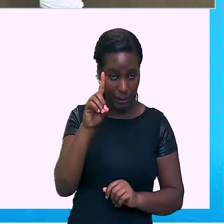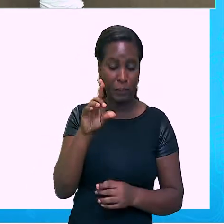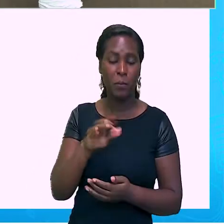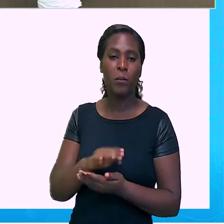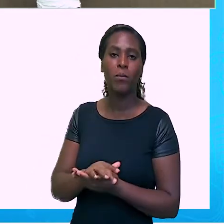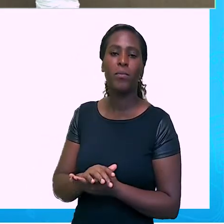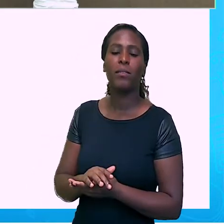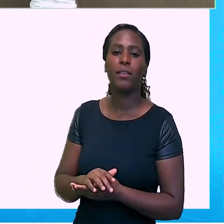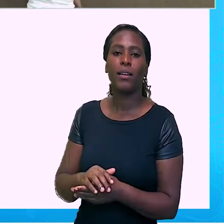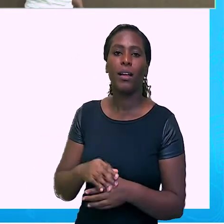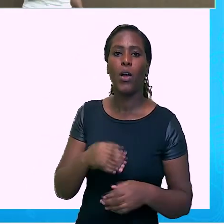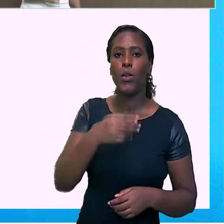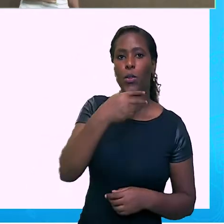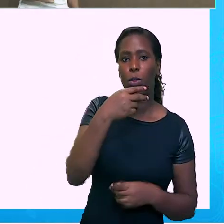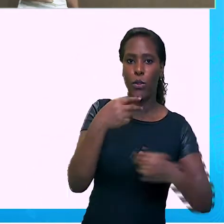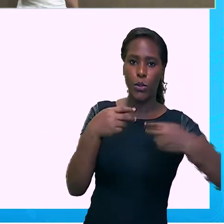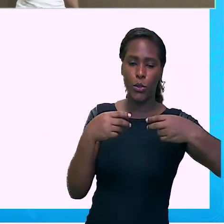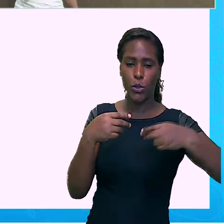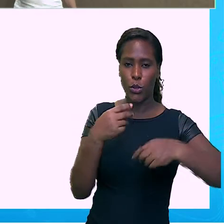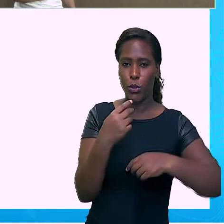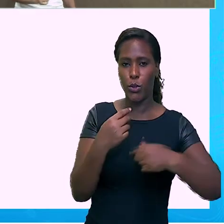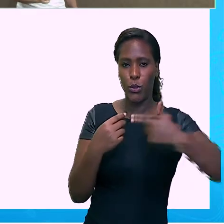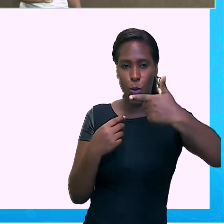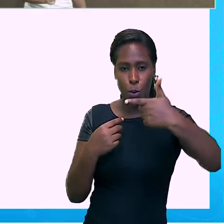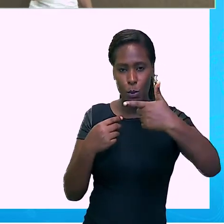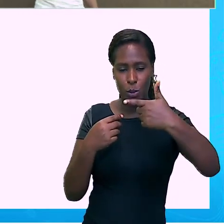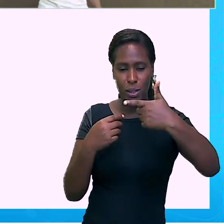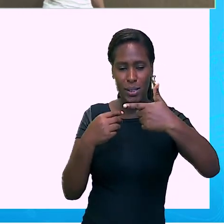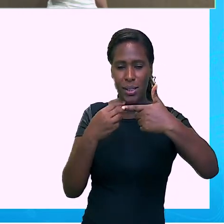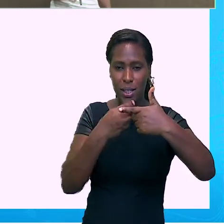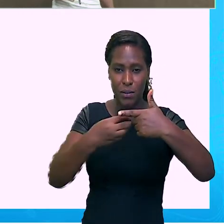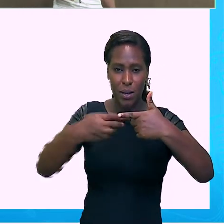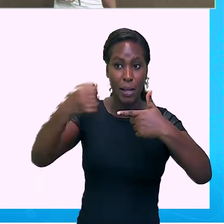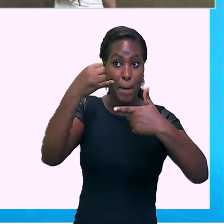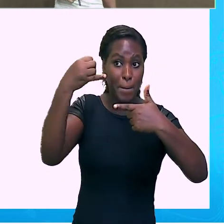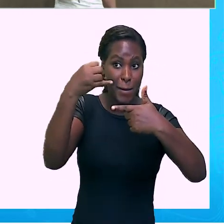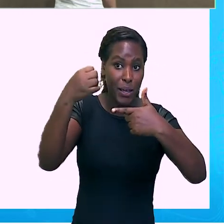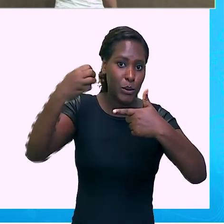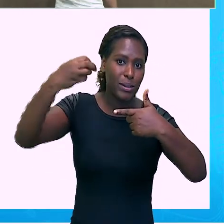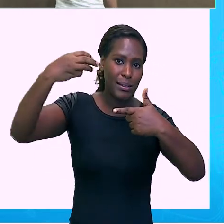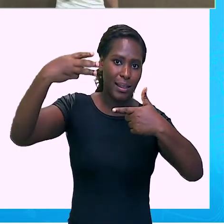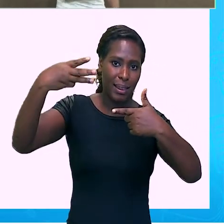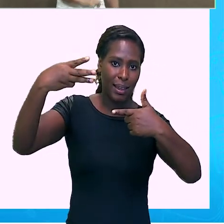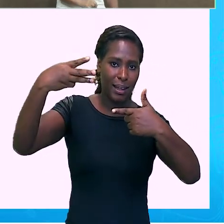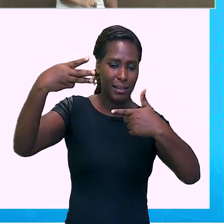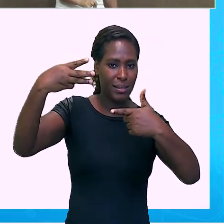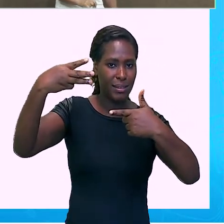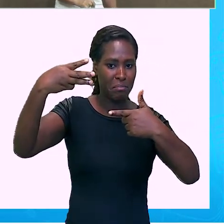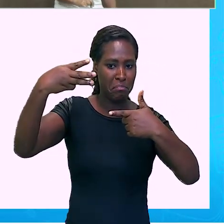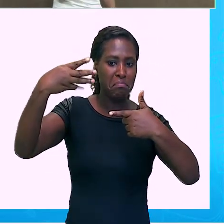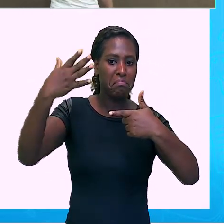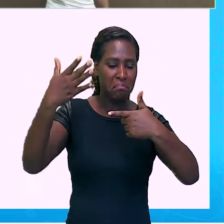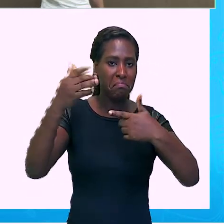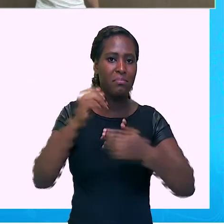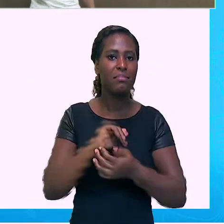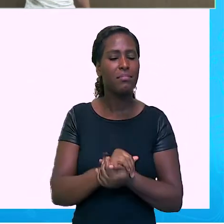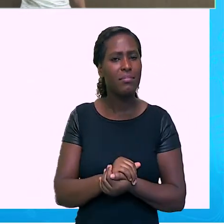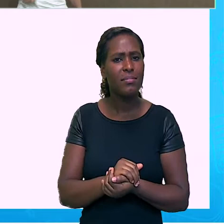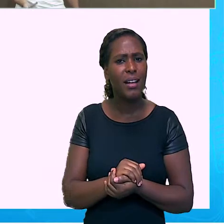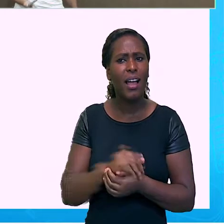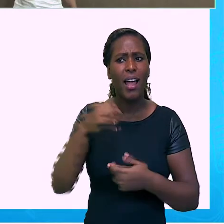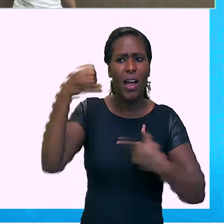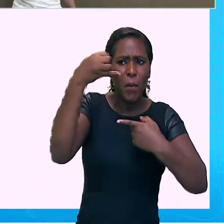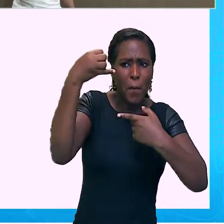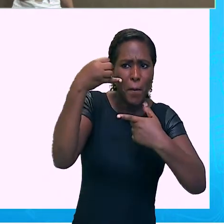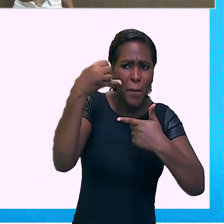elevado a menos 3. A mesma coisa. O meu expoente aqui é negativo. E como que eu vou